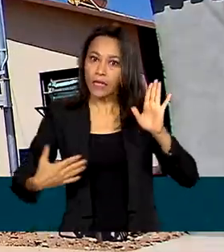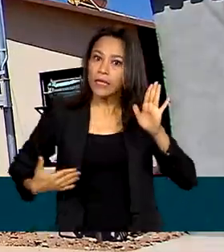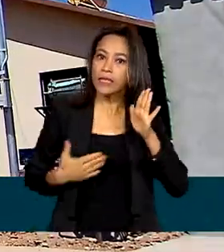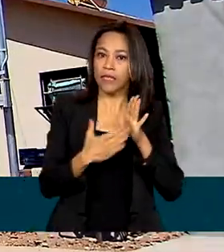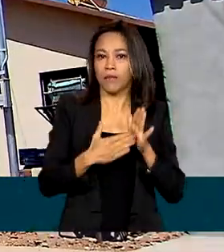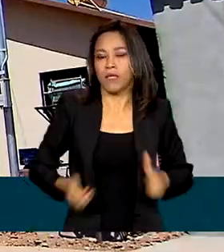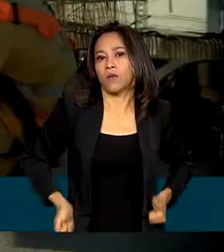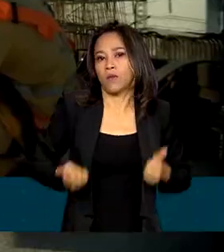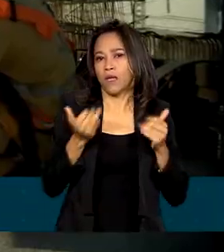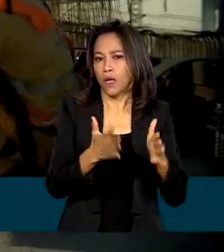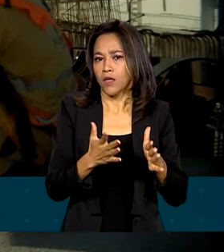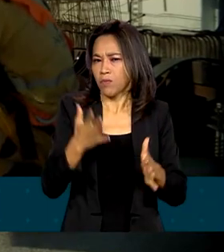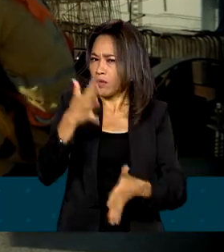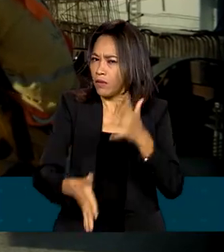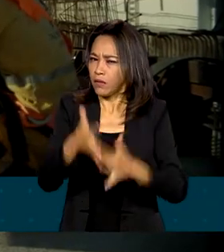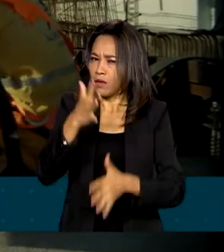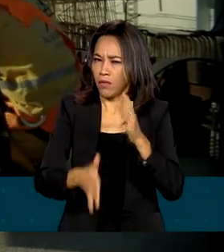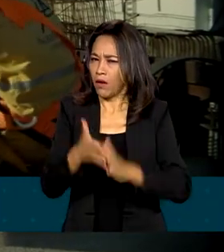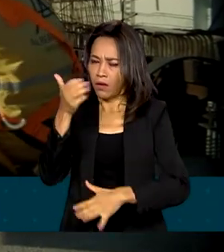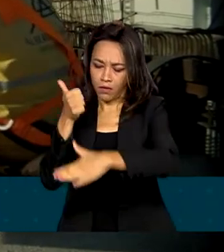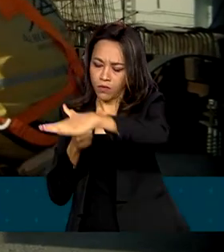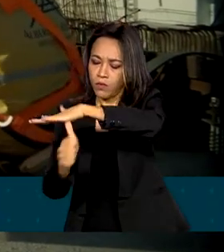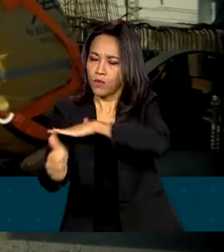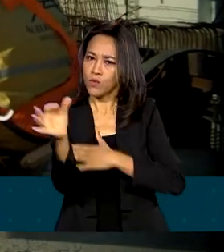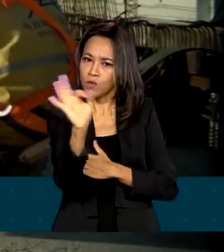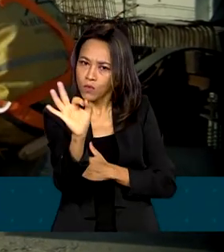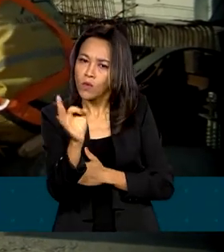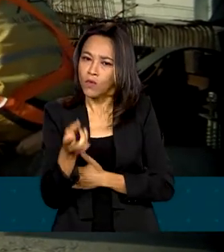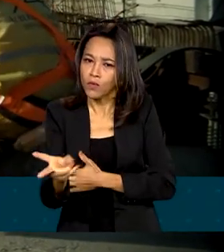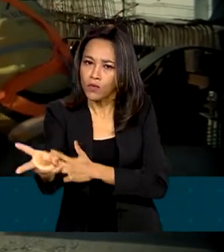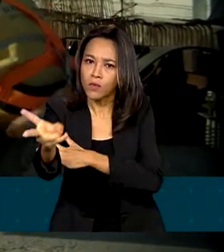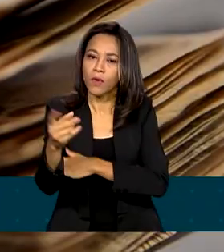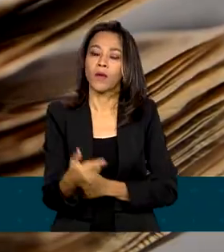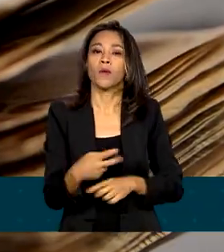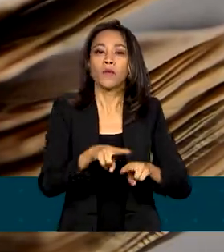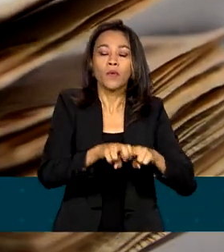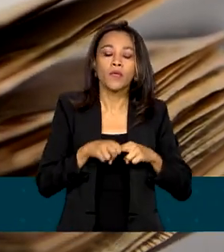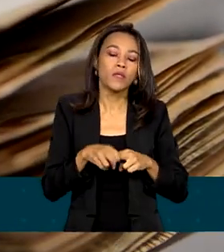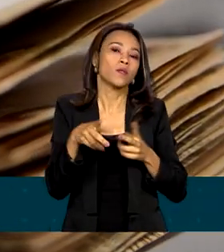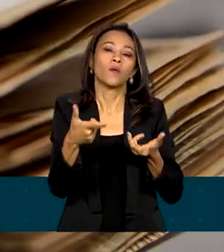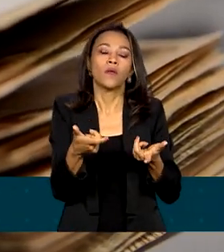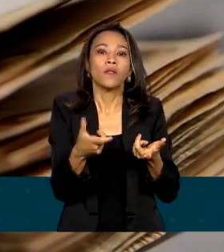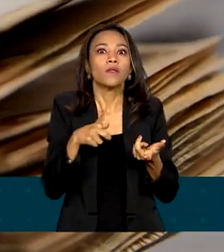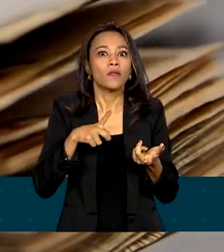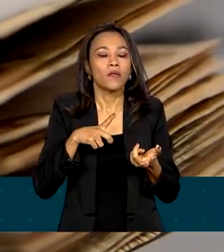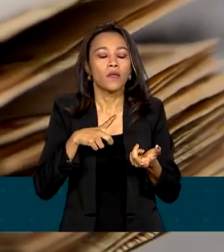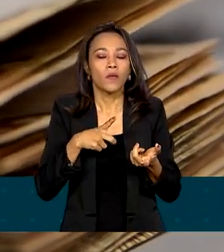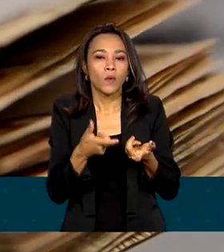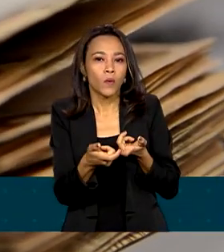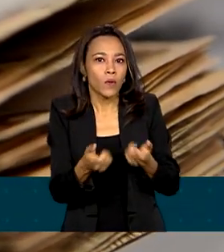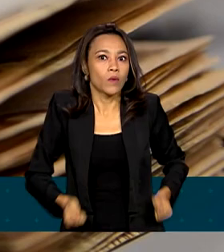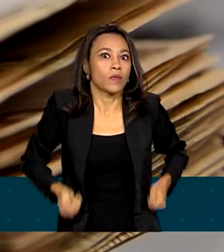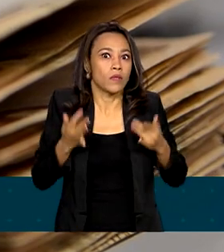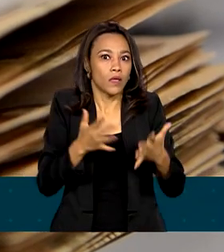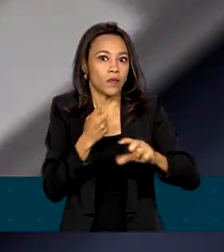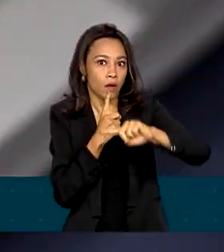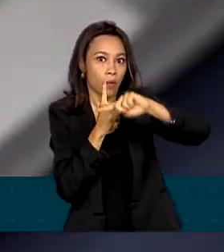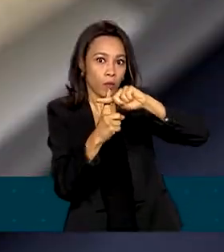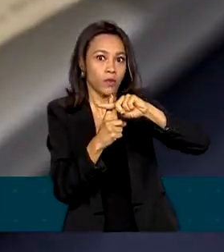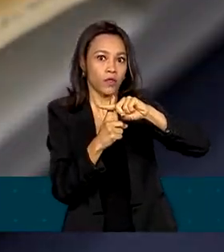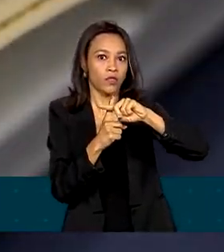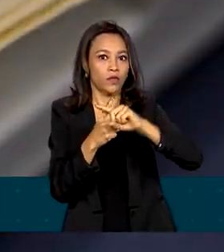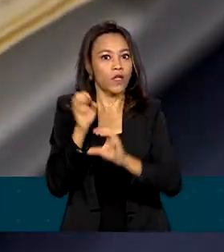impedir investimentos. Para isso, o aumento das despesas fica atrelado ao saldo positivo nas contas do governo.